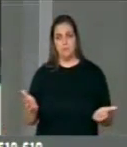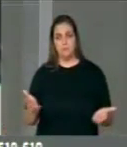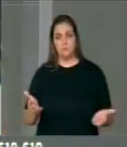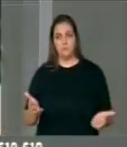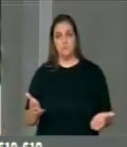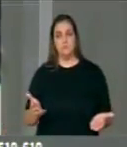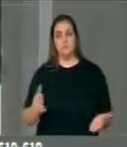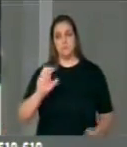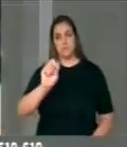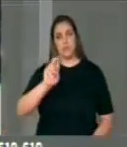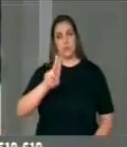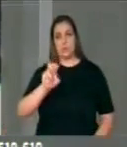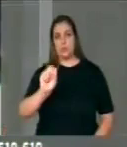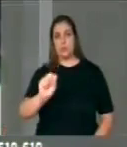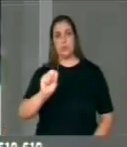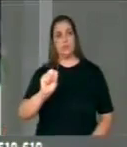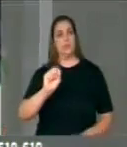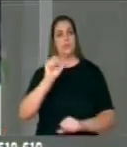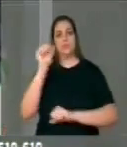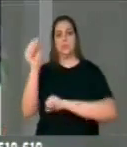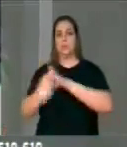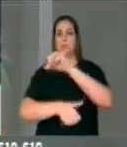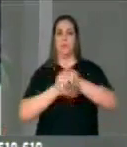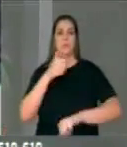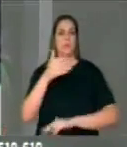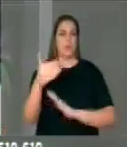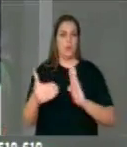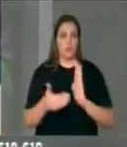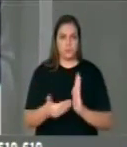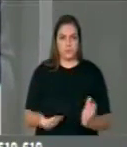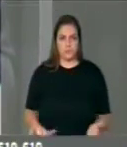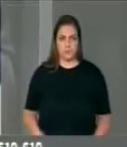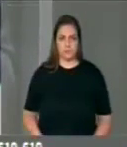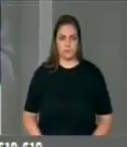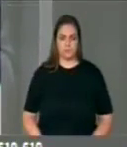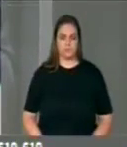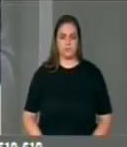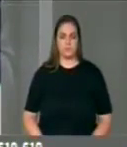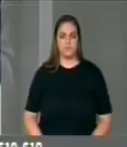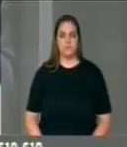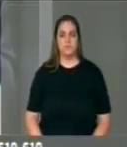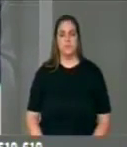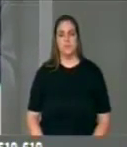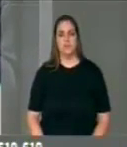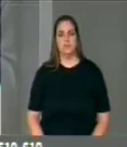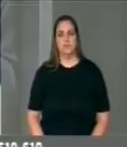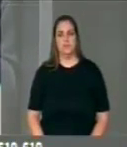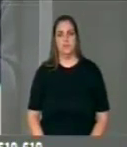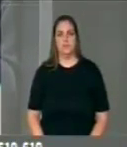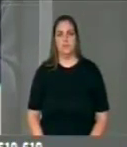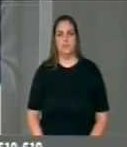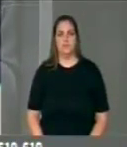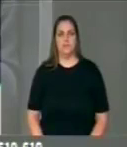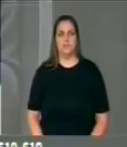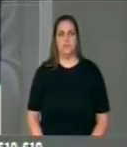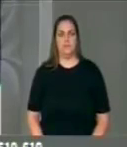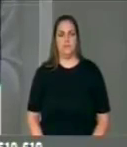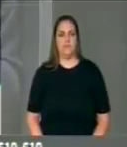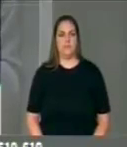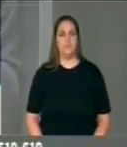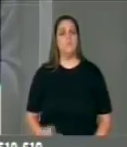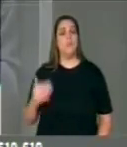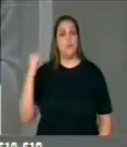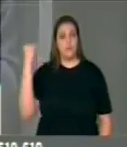do sistema único público de saúde e que nos países que têm sistemas